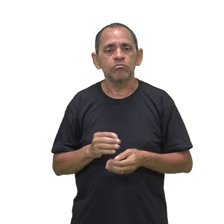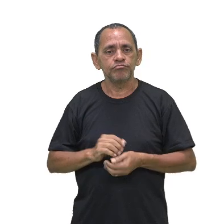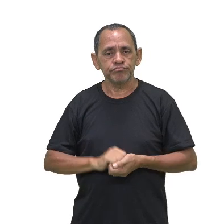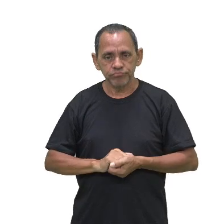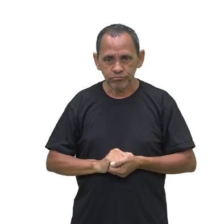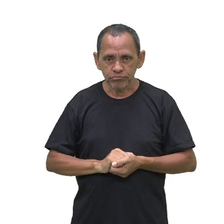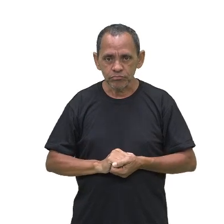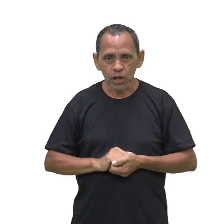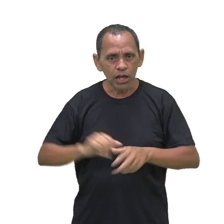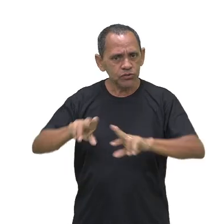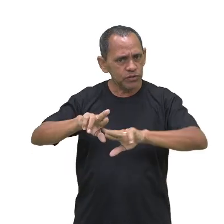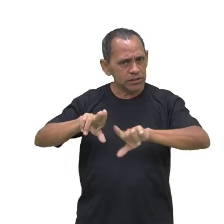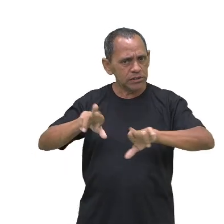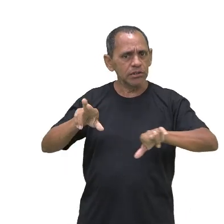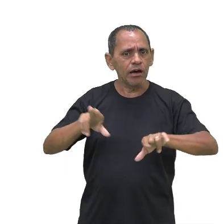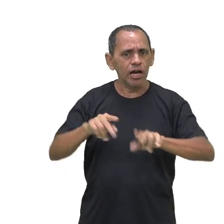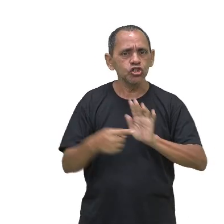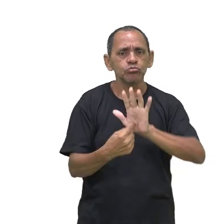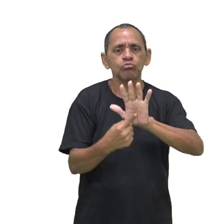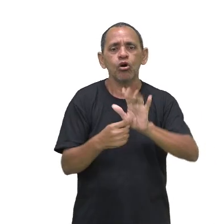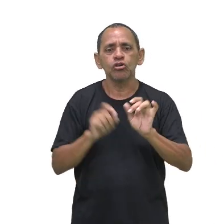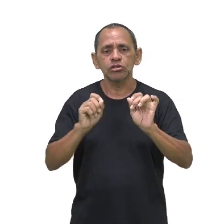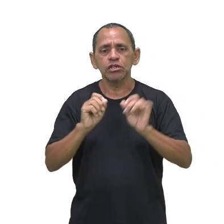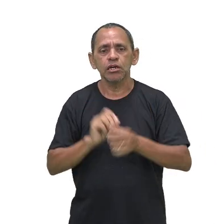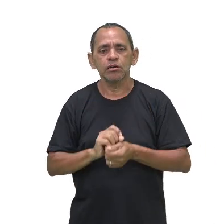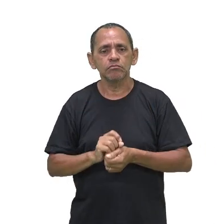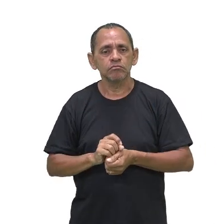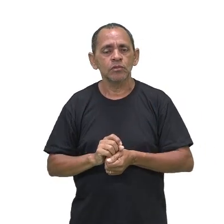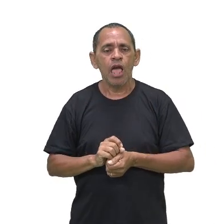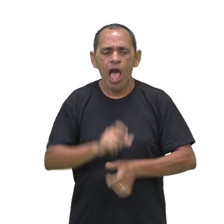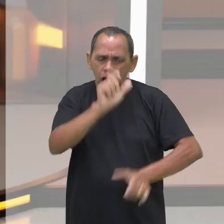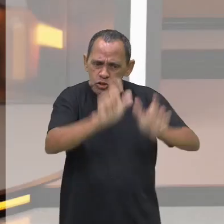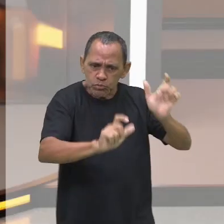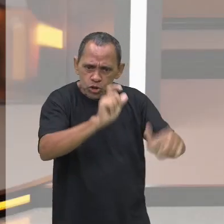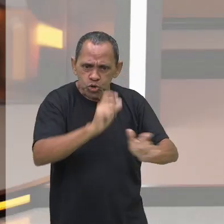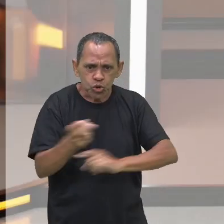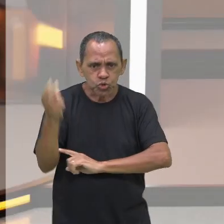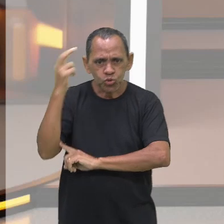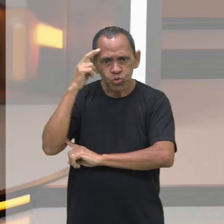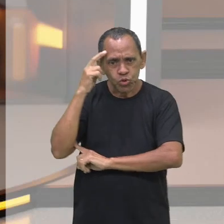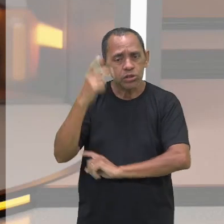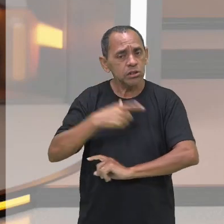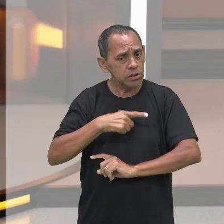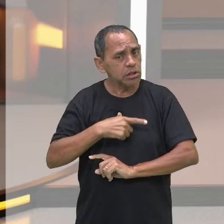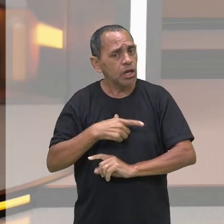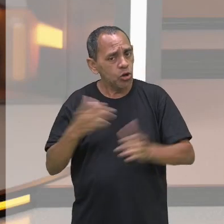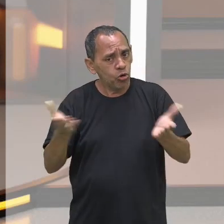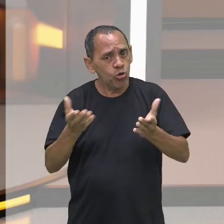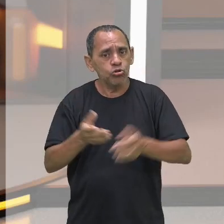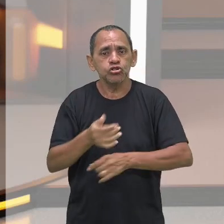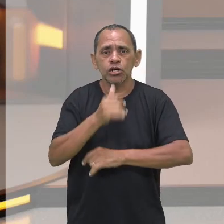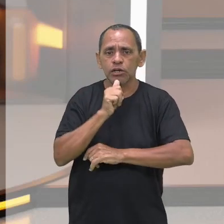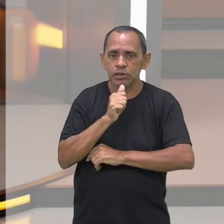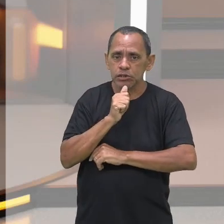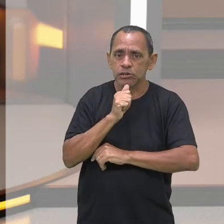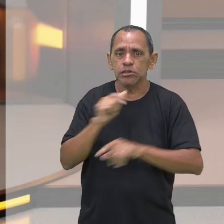sobrevivem. Atualmente, nos dias atuais, apesar de todo esse processo